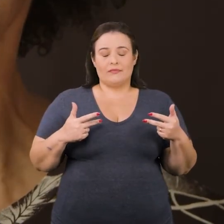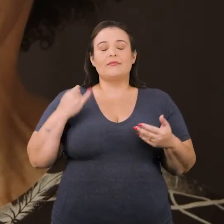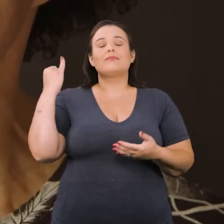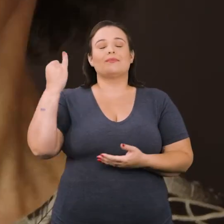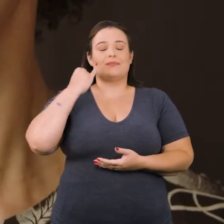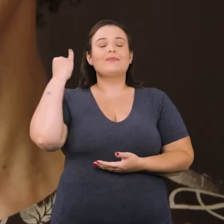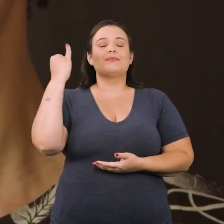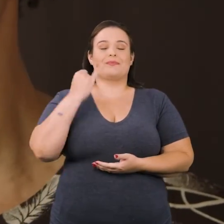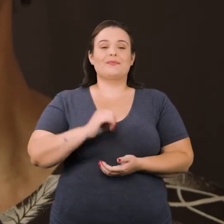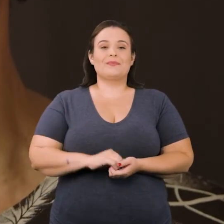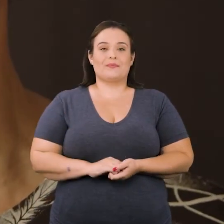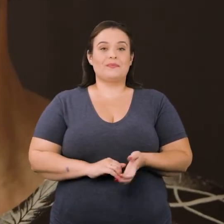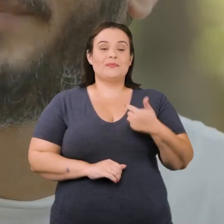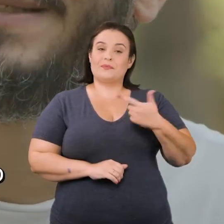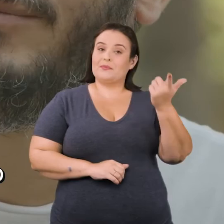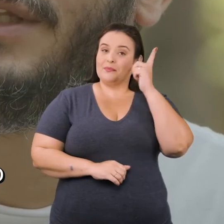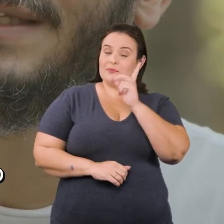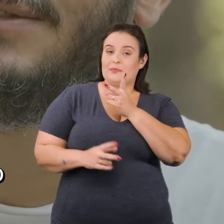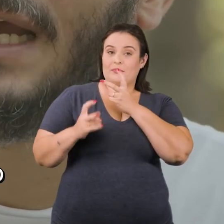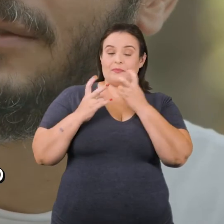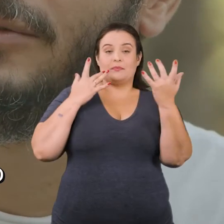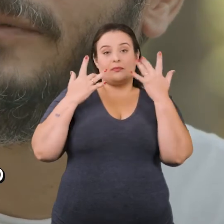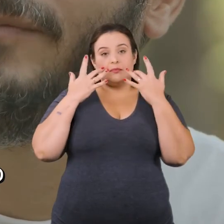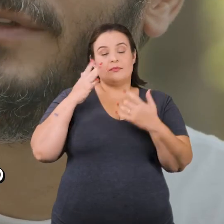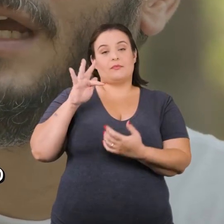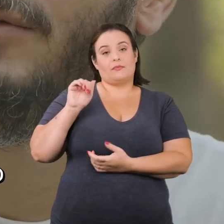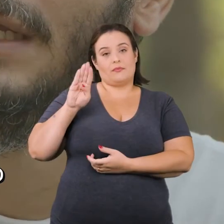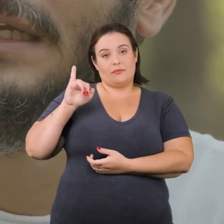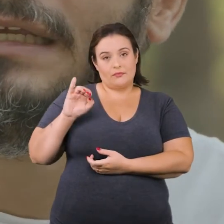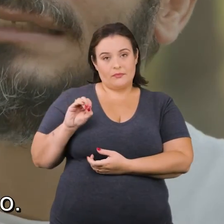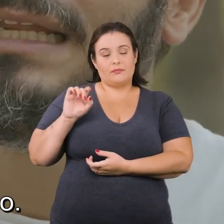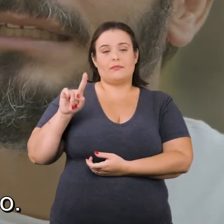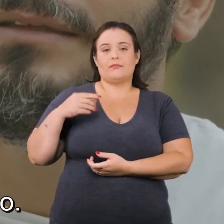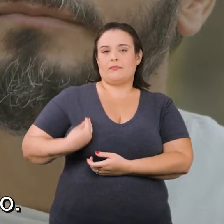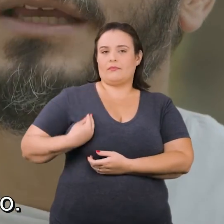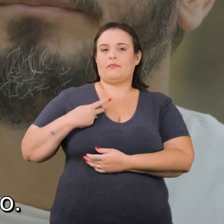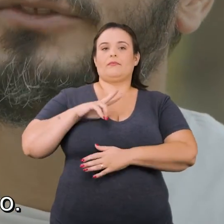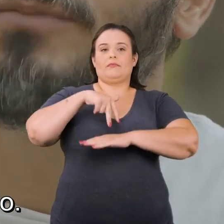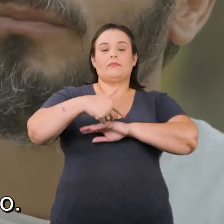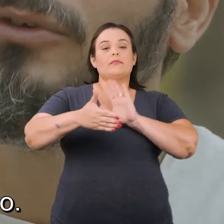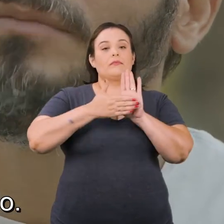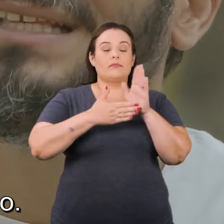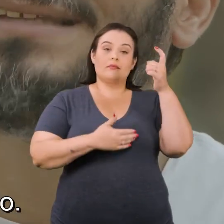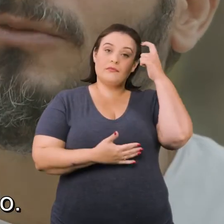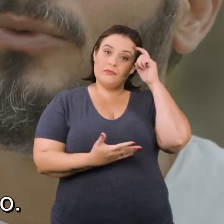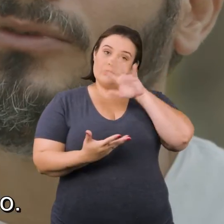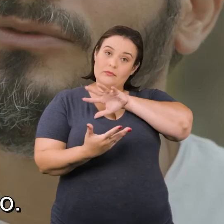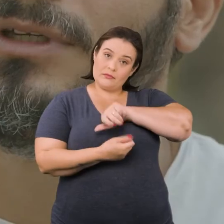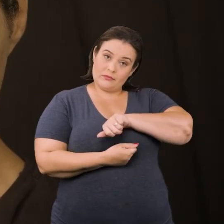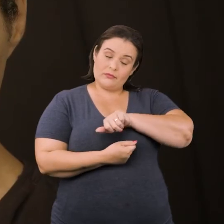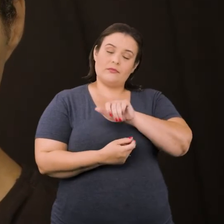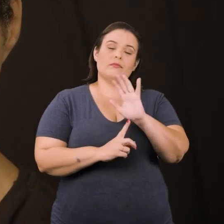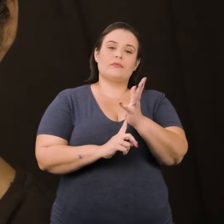lhe é essencialmente importante. Percebo que nesse teatro do Fábio Vidal, ele está ali se propondo a pensar o